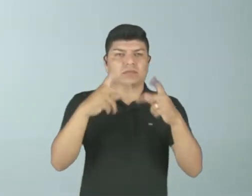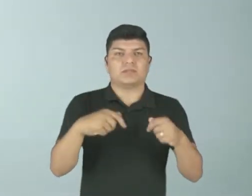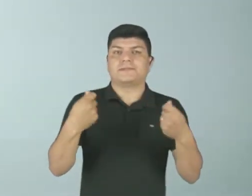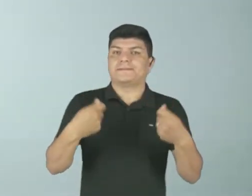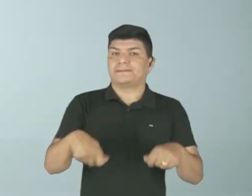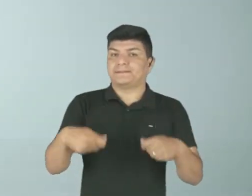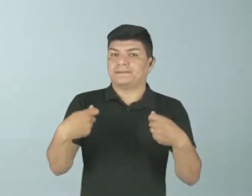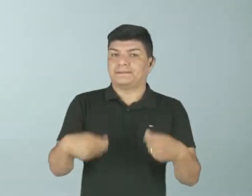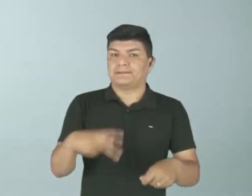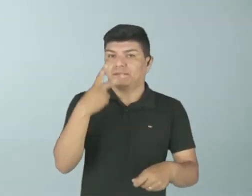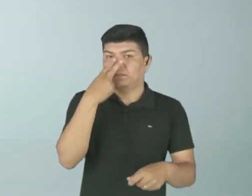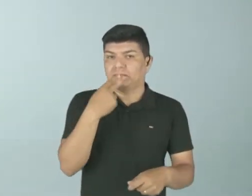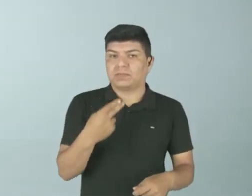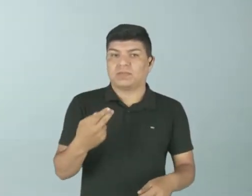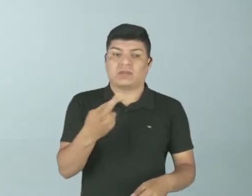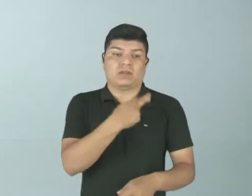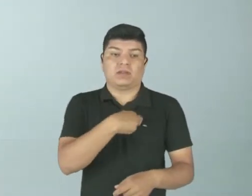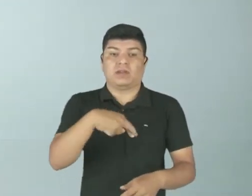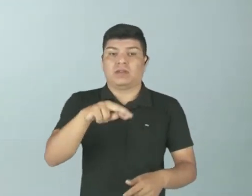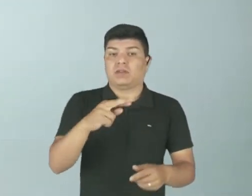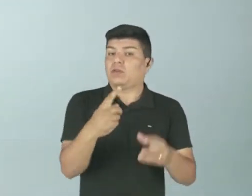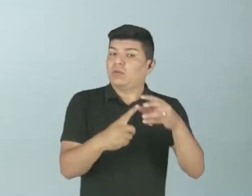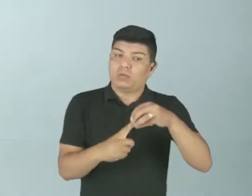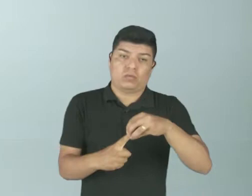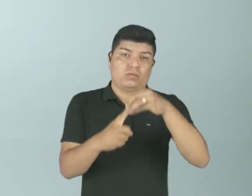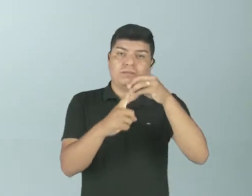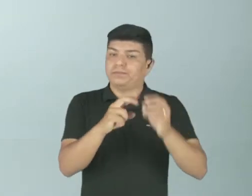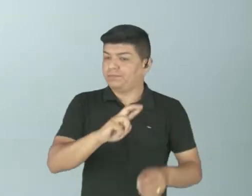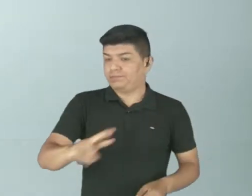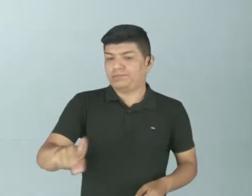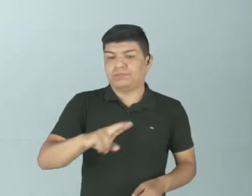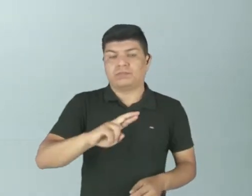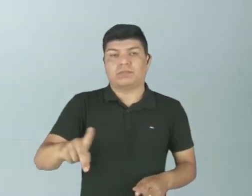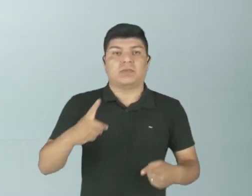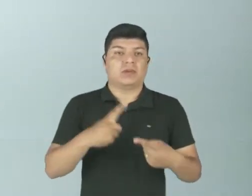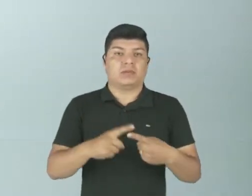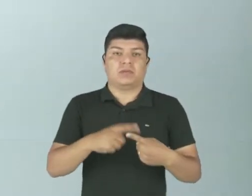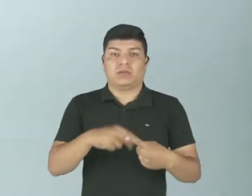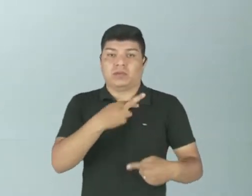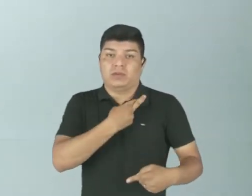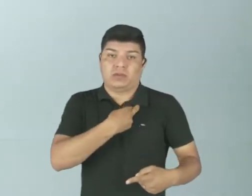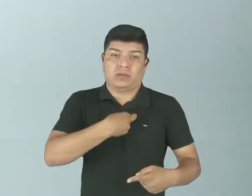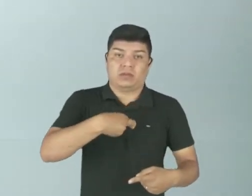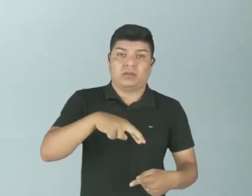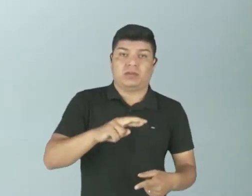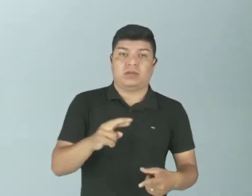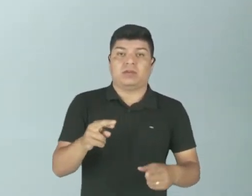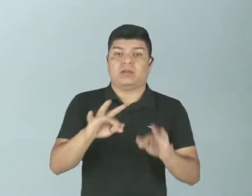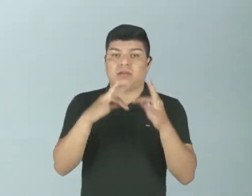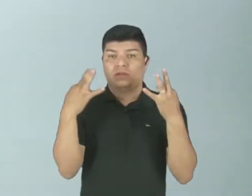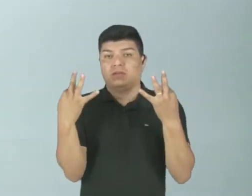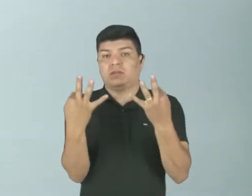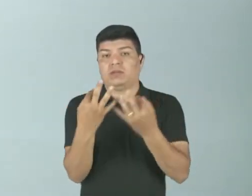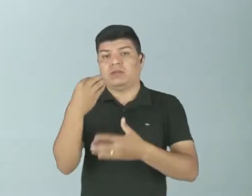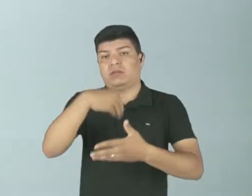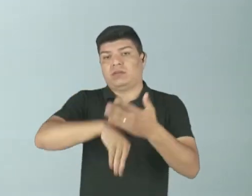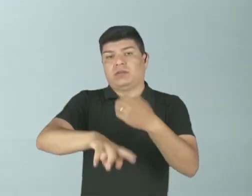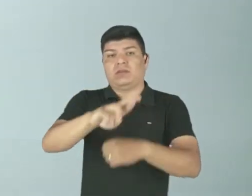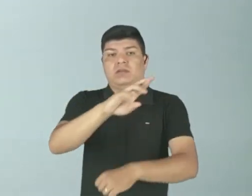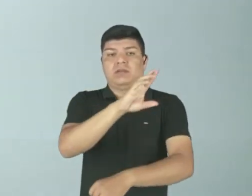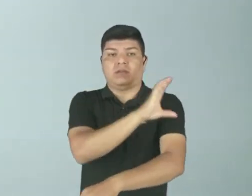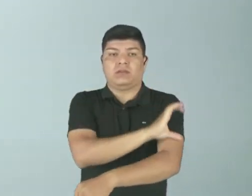tem que ser de uma mesma religião. Porque as religiões pertencem às culturas, às famílias, aos